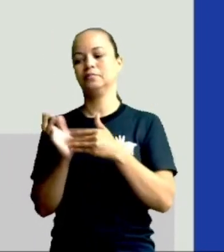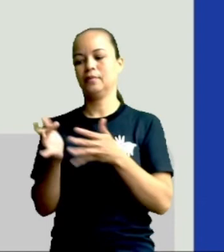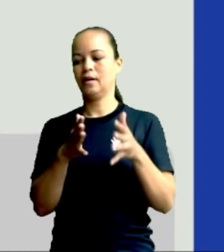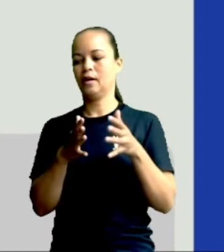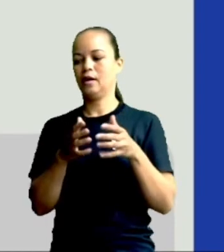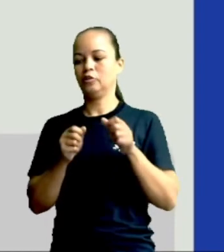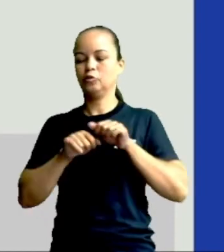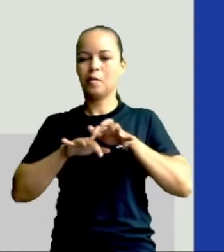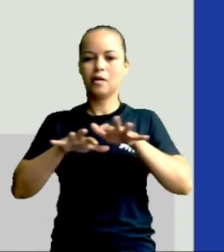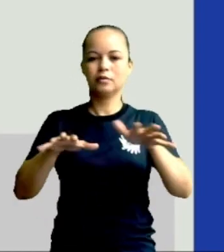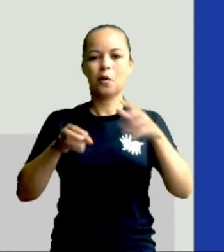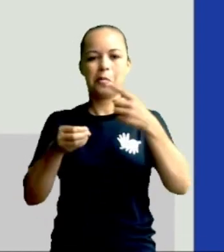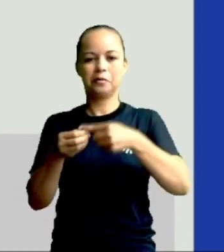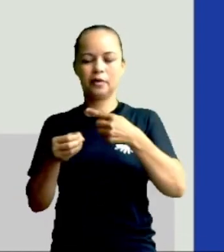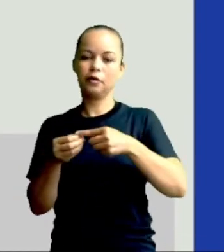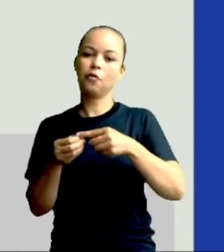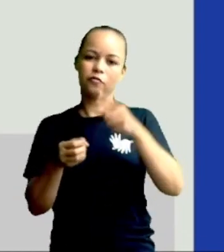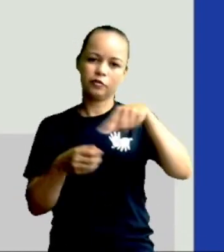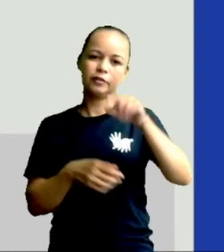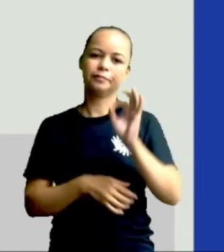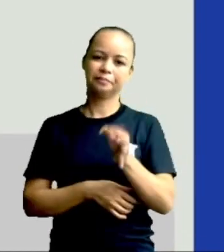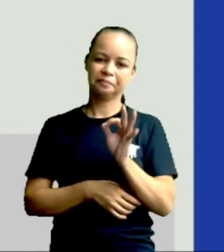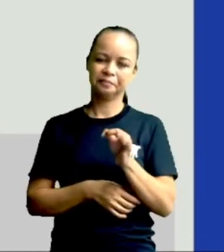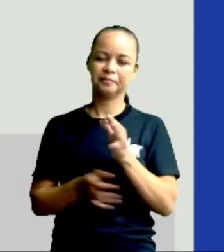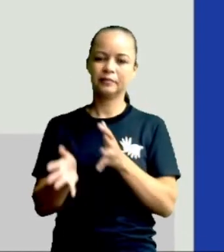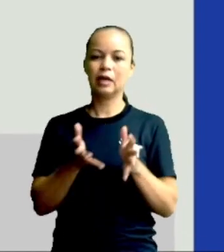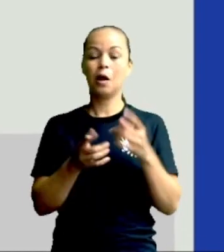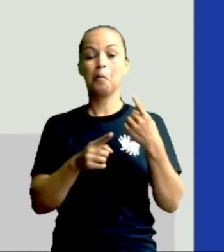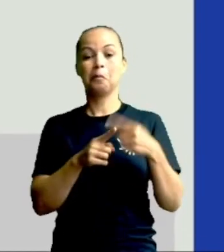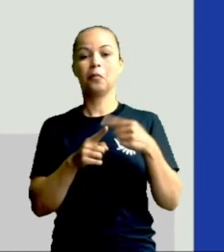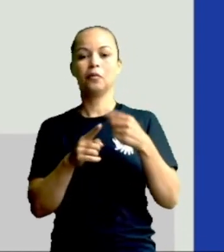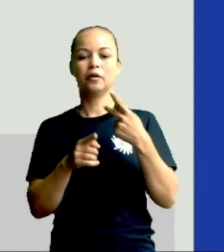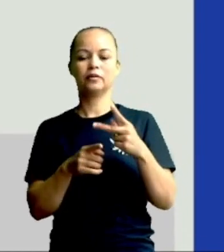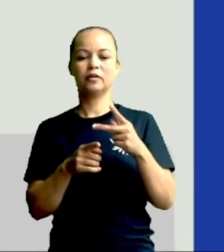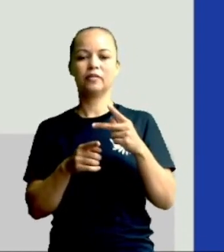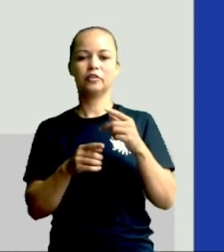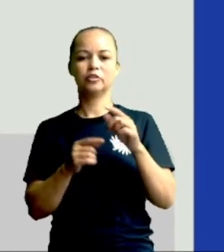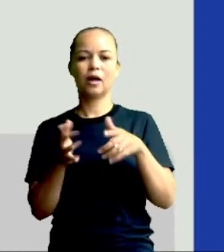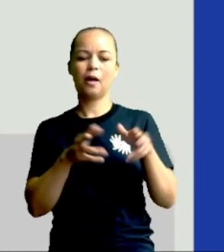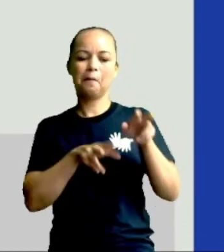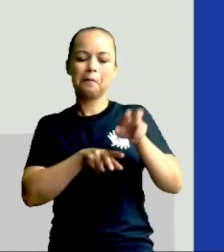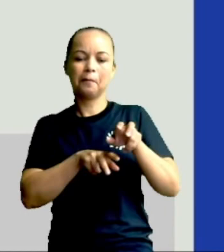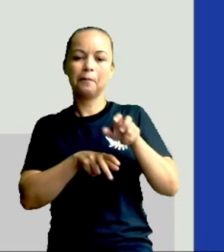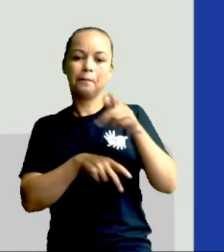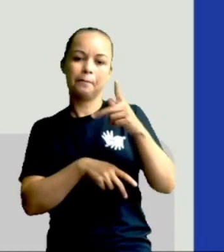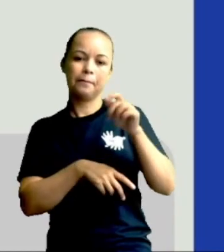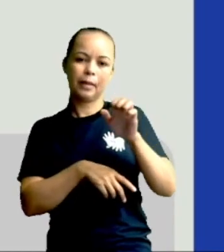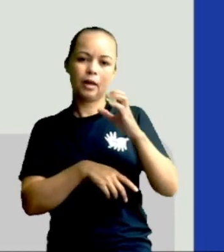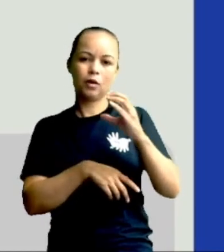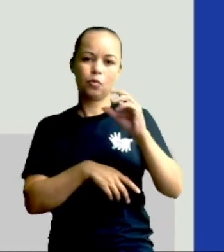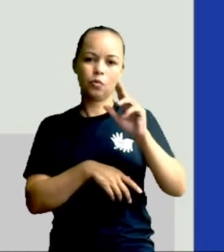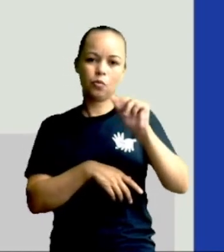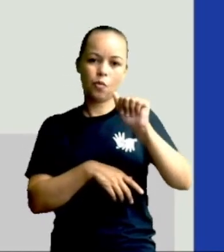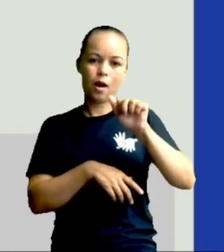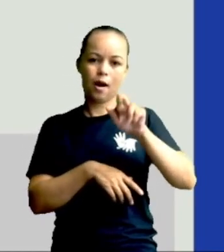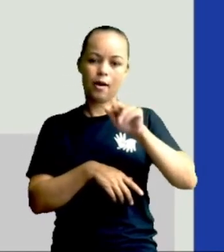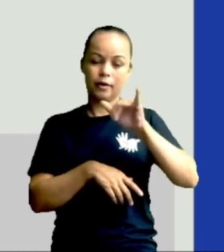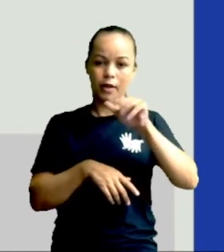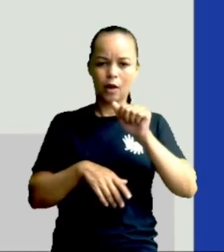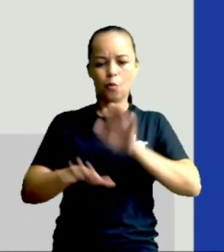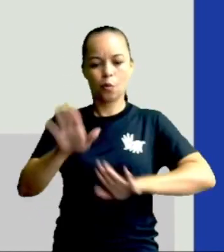expansão para o interior, você acertou. Porque foi através da pecuária onde houve mais ainda a